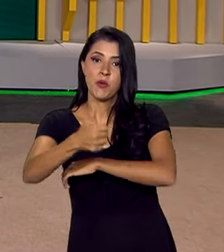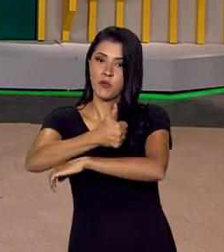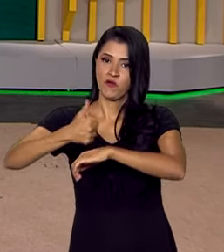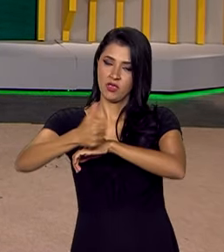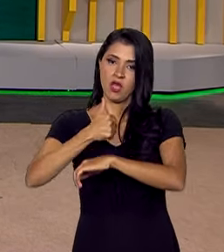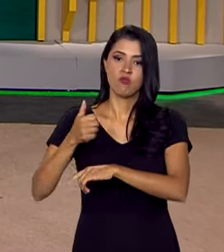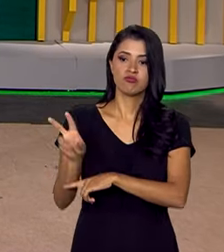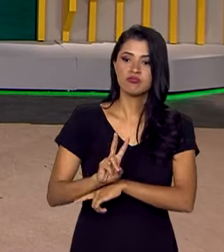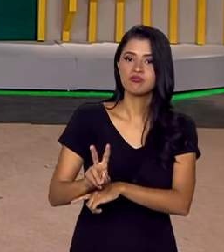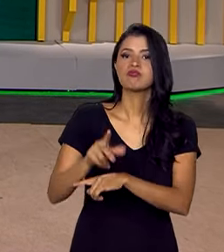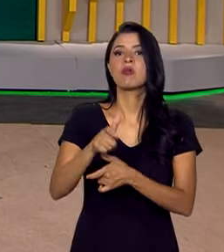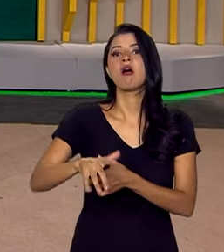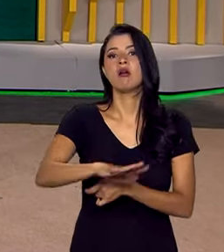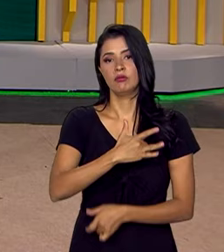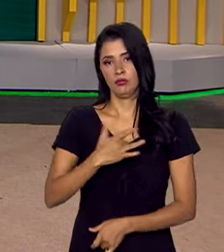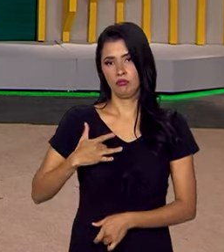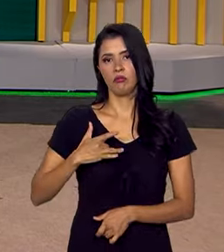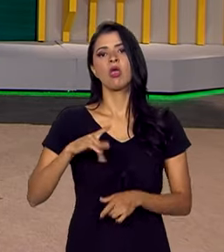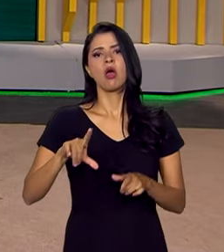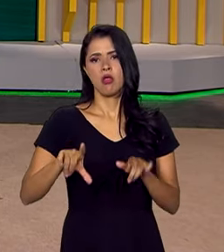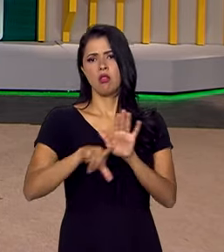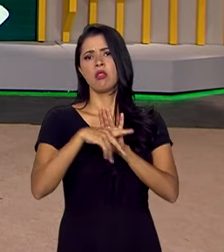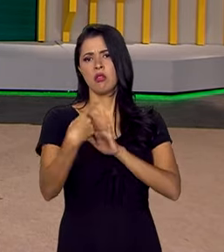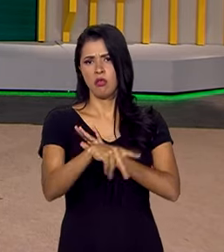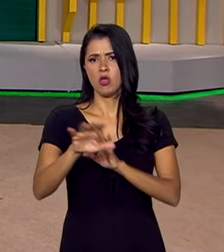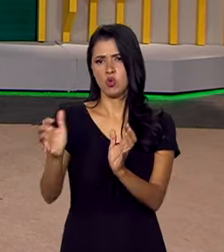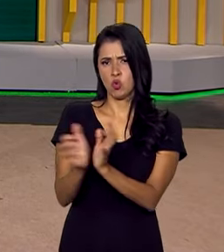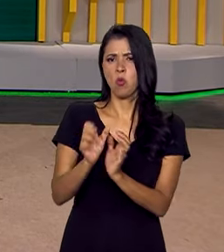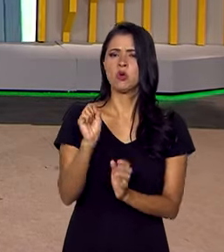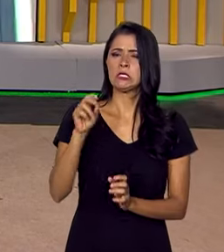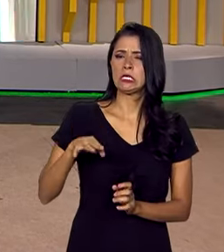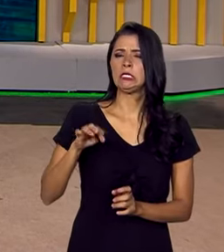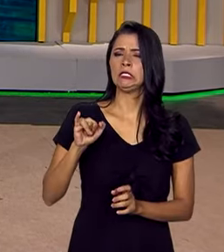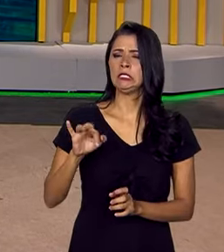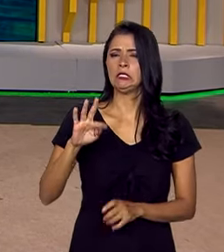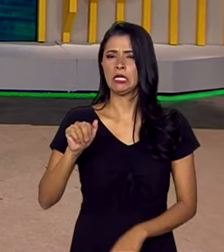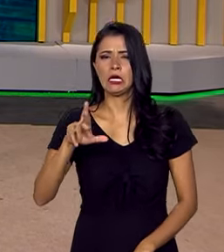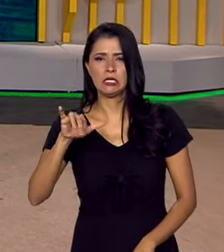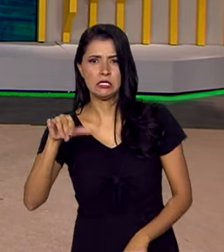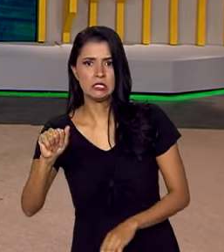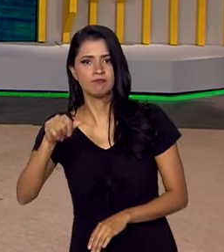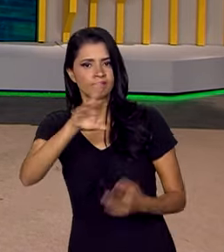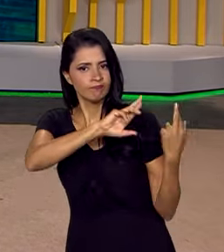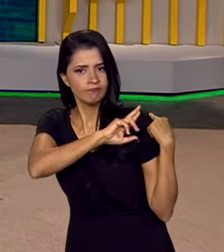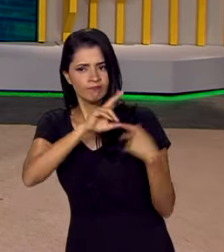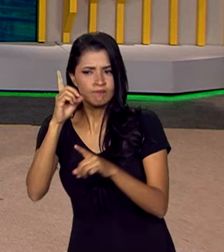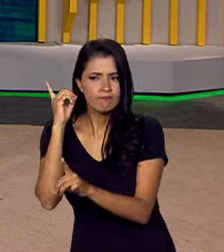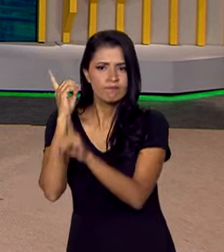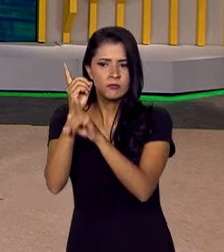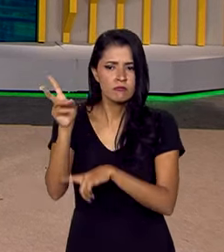sanitarista aqui no país. É de acordo com a lei, a categoria de sanitarista será responsável pela identificação e